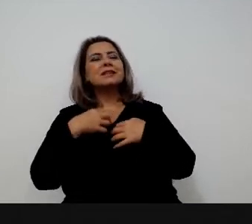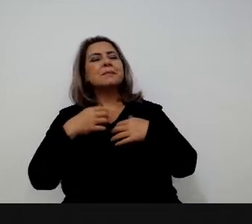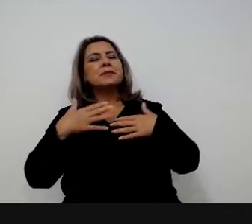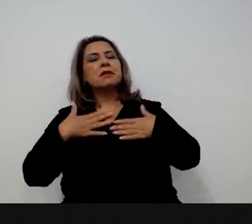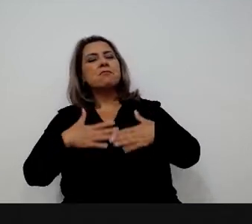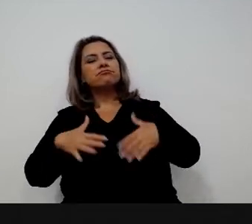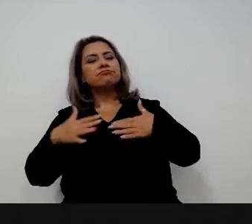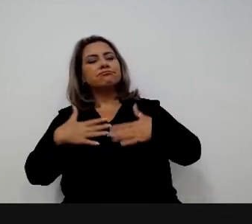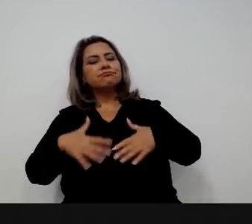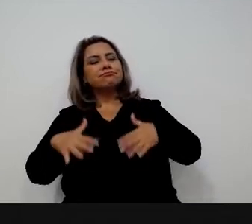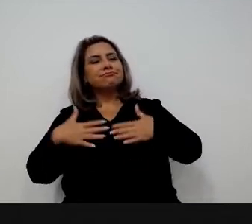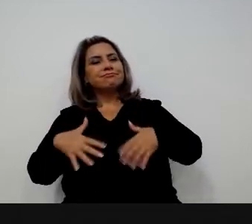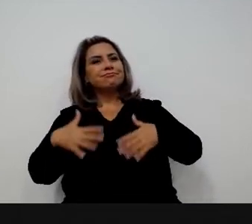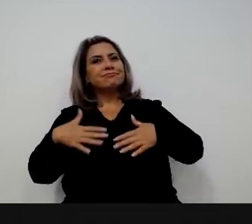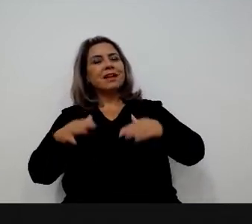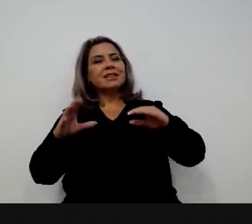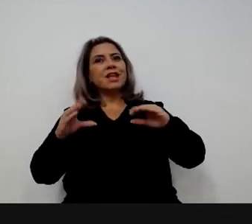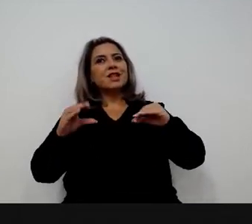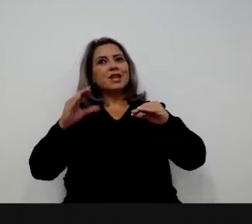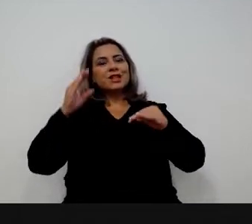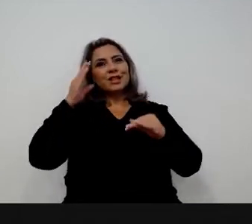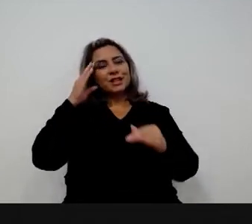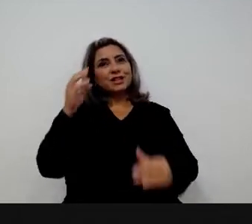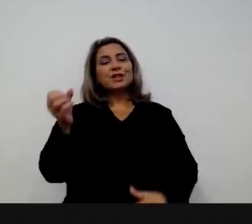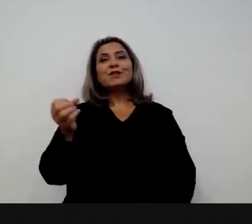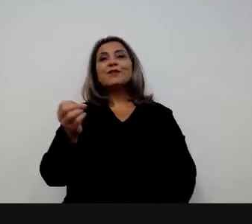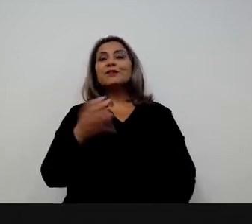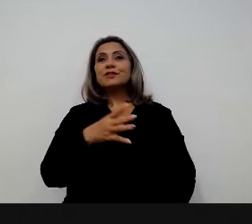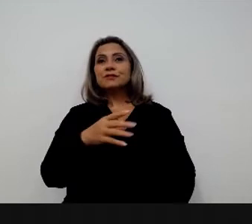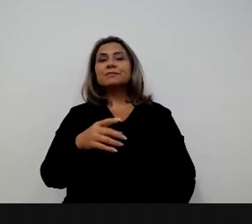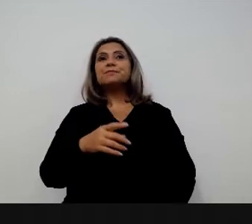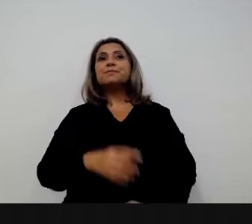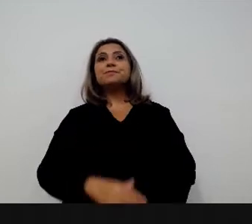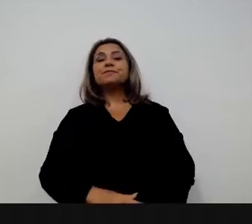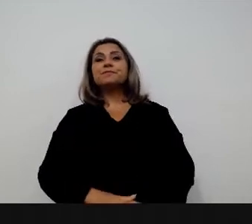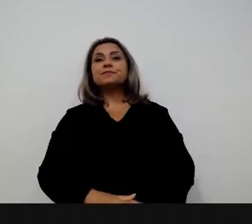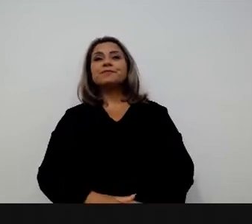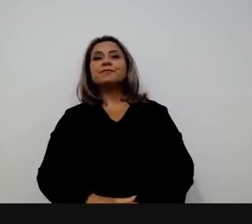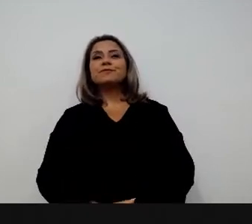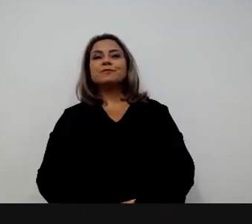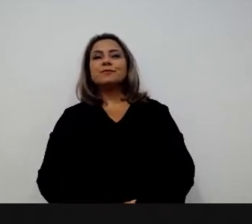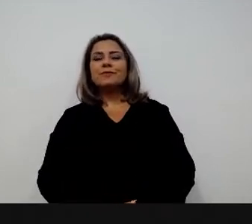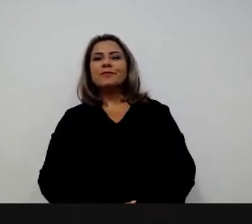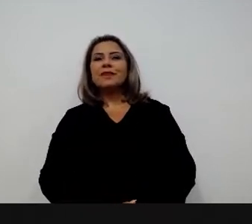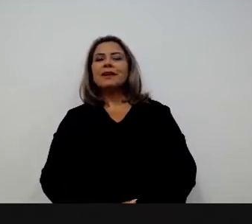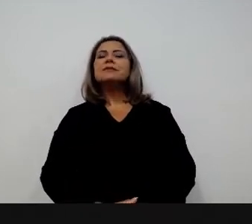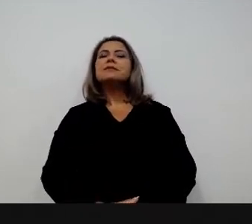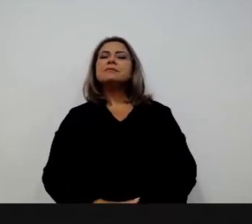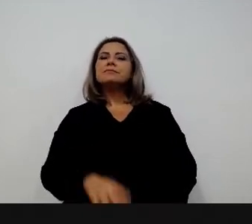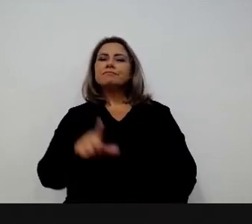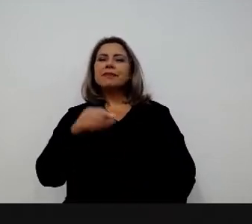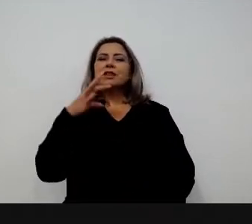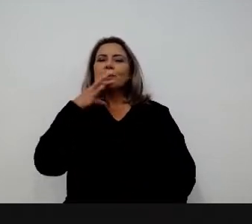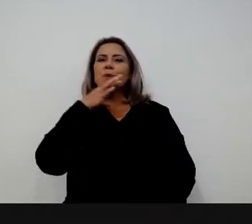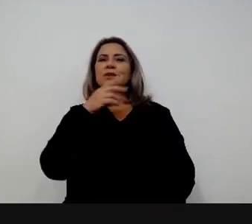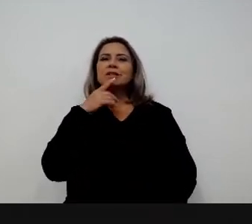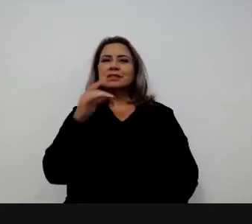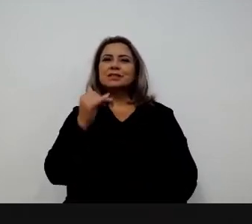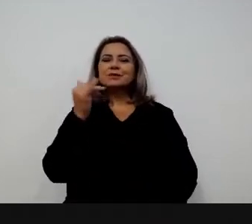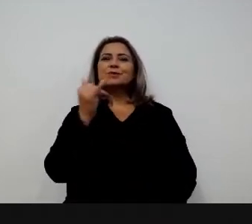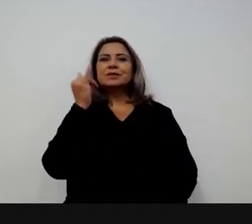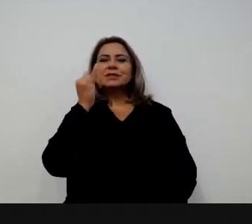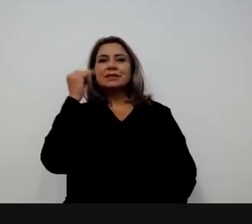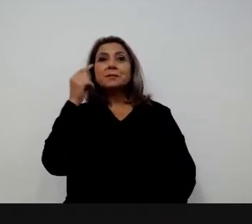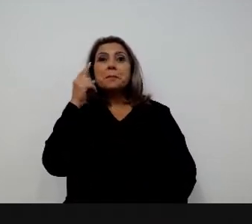confortáveis em serem inovadores do lado da iniciativa privada. Eu acho que isso é uma